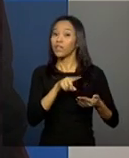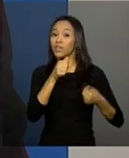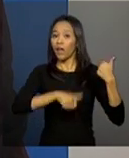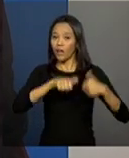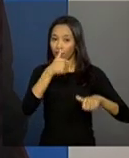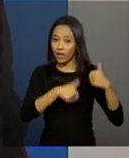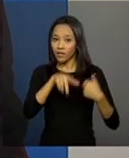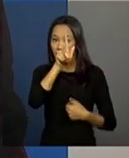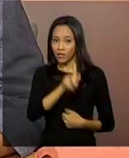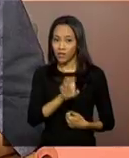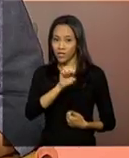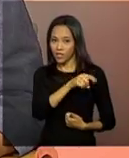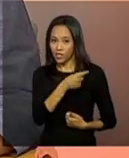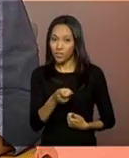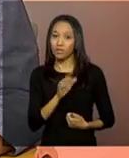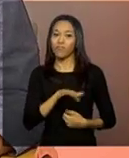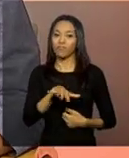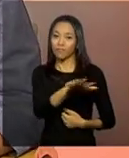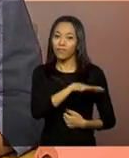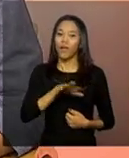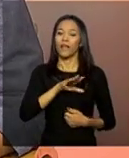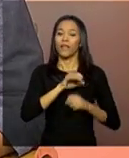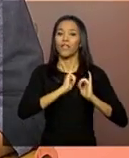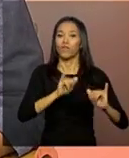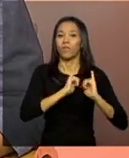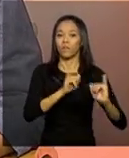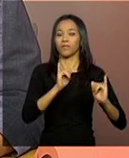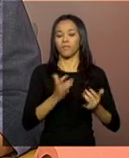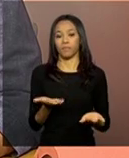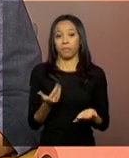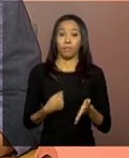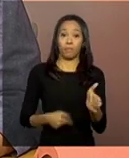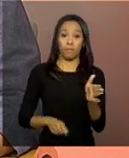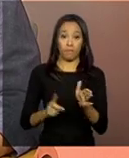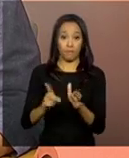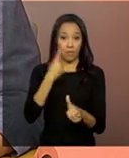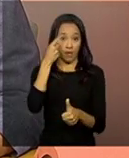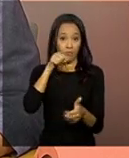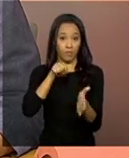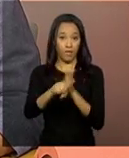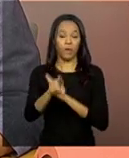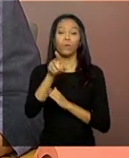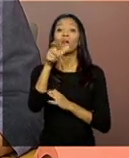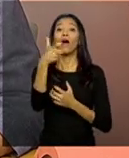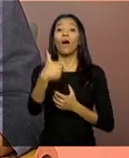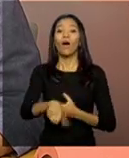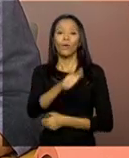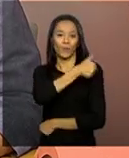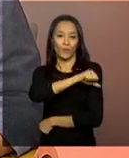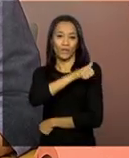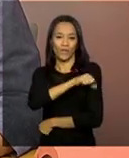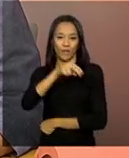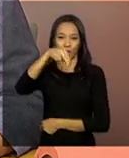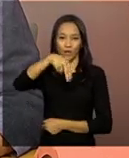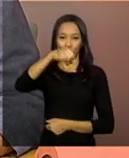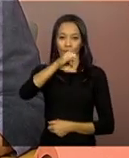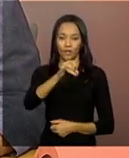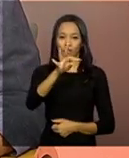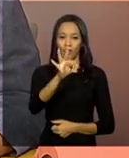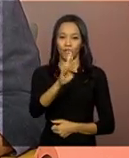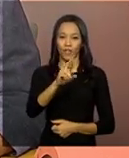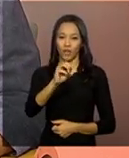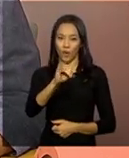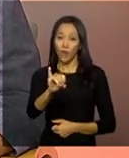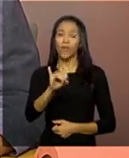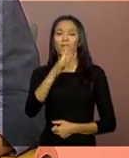Gestão da Informação. Bom, a primeira pergunta é de Carolina Gomes, de Niterói, Rio de Janeiro. Ela pergunta se a pessoa